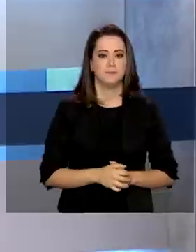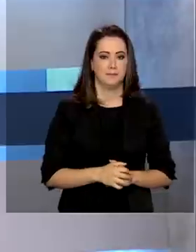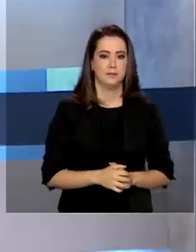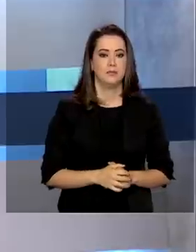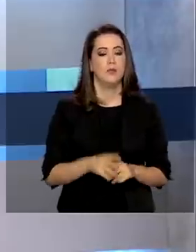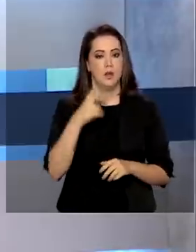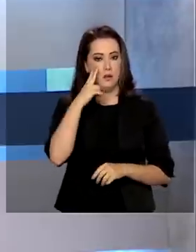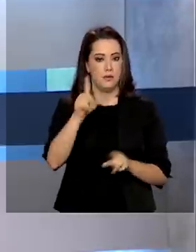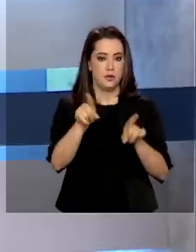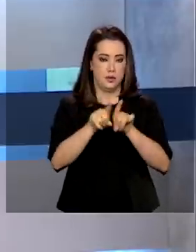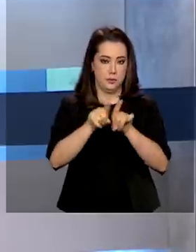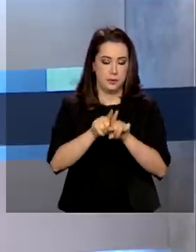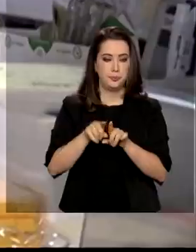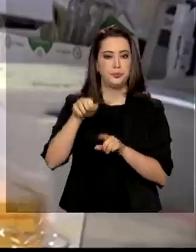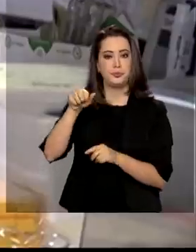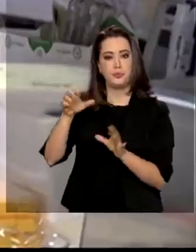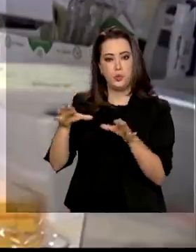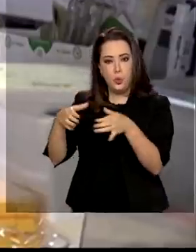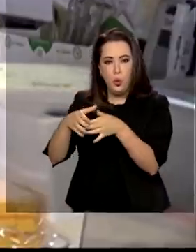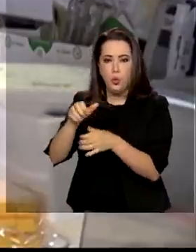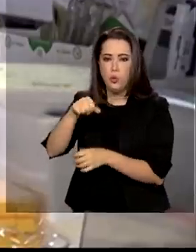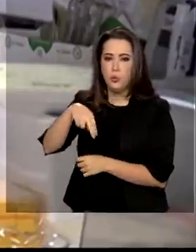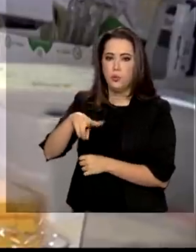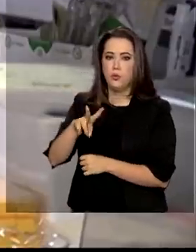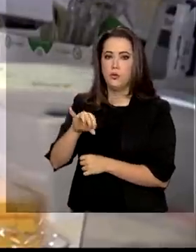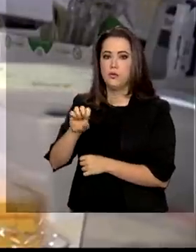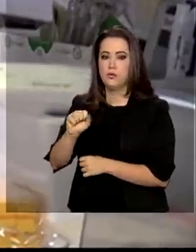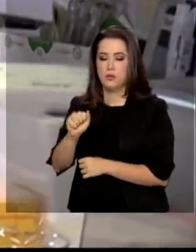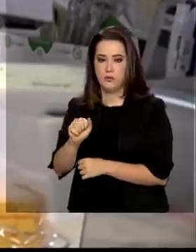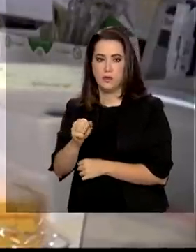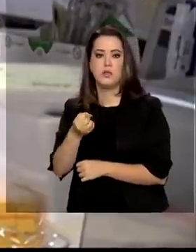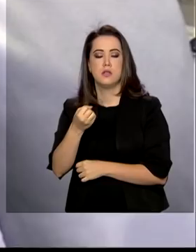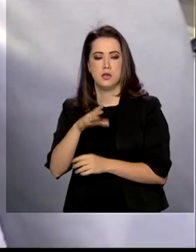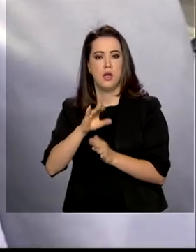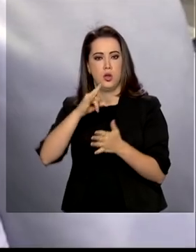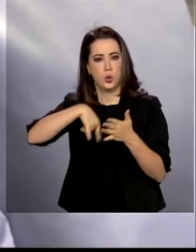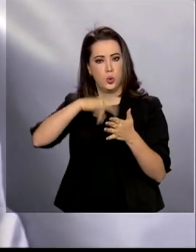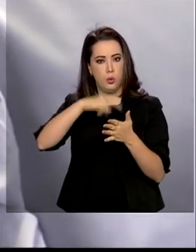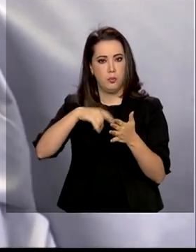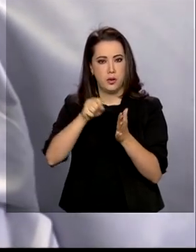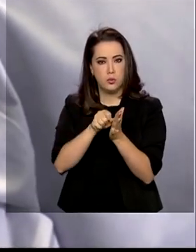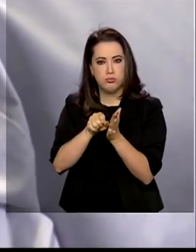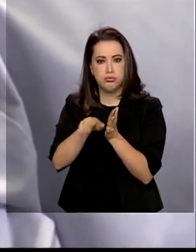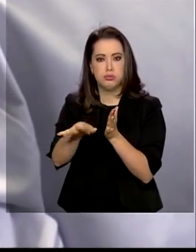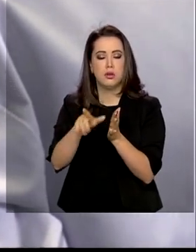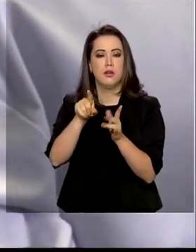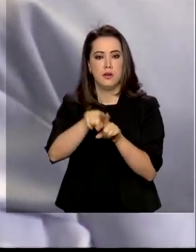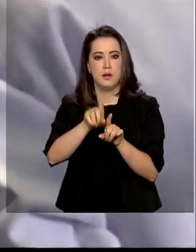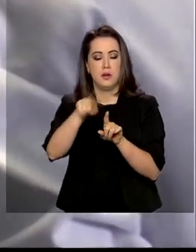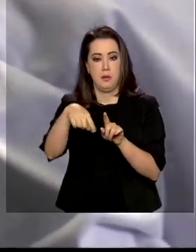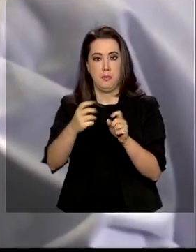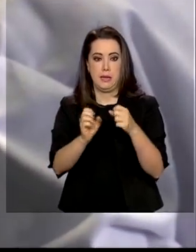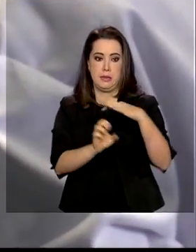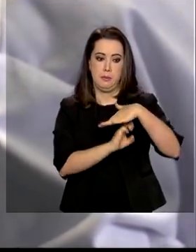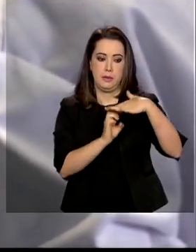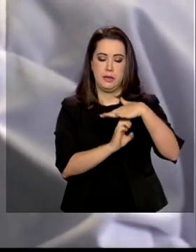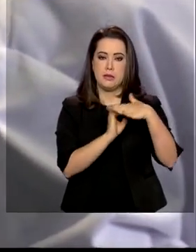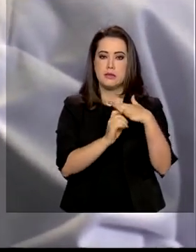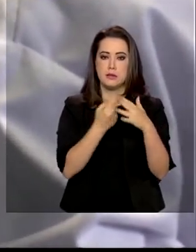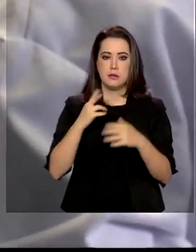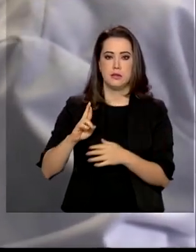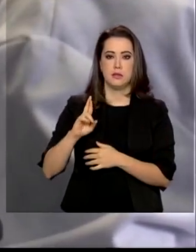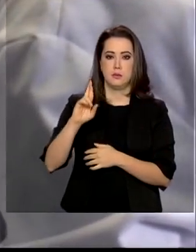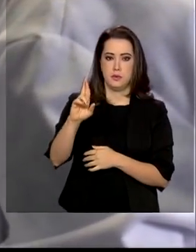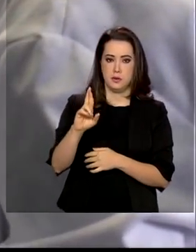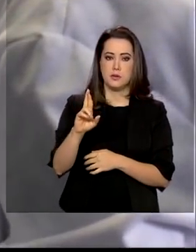veja ainda, Anvisa publica certificação de boas práticas de fabricação para a empresa responsável pela vacina de